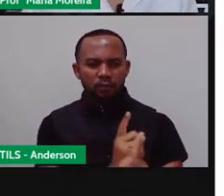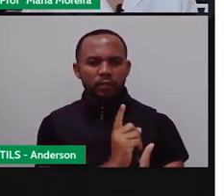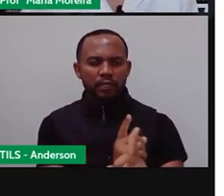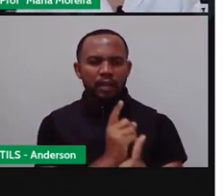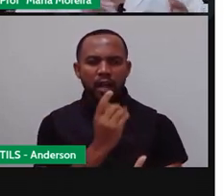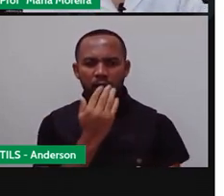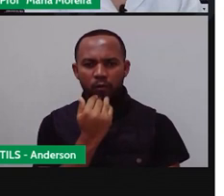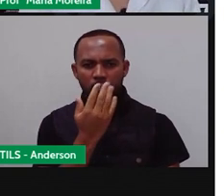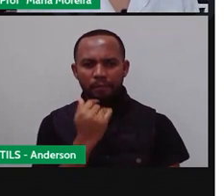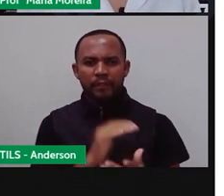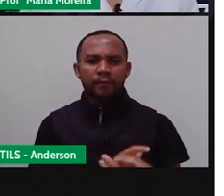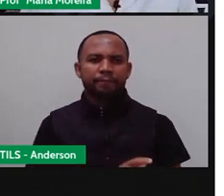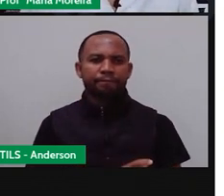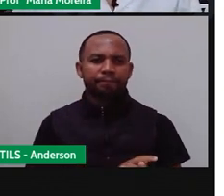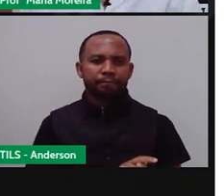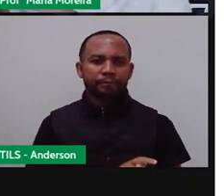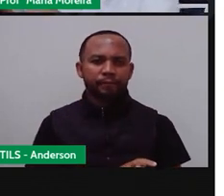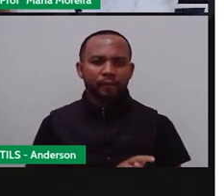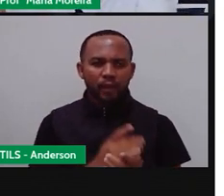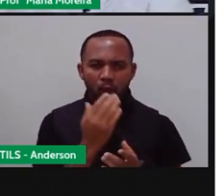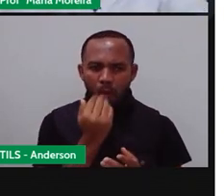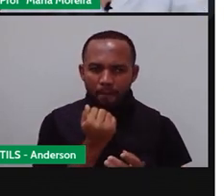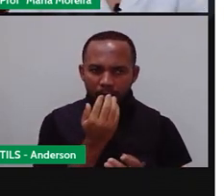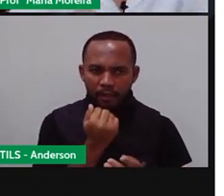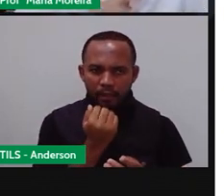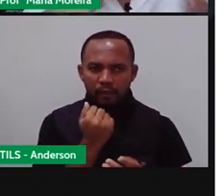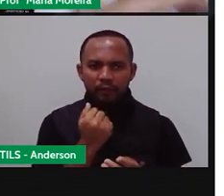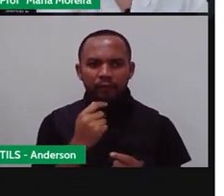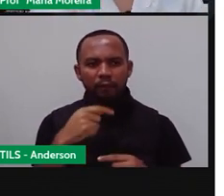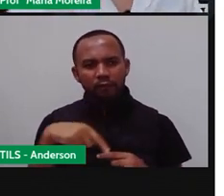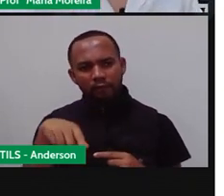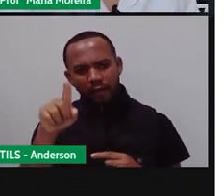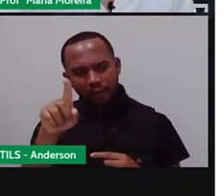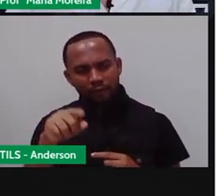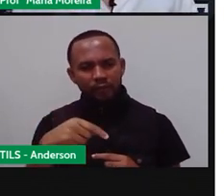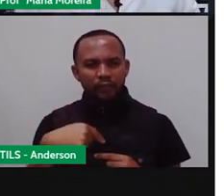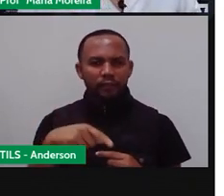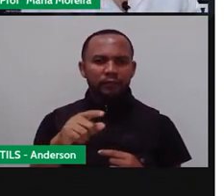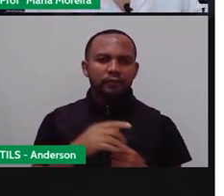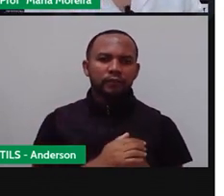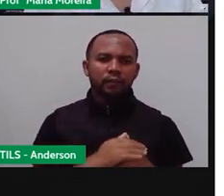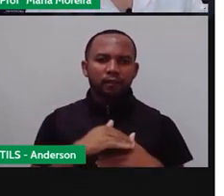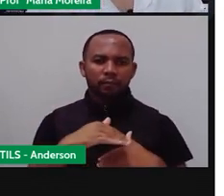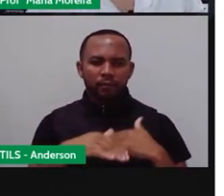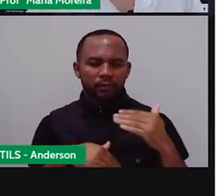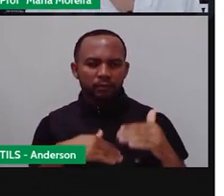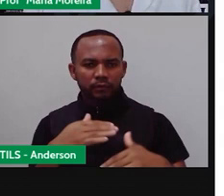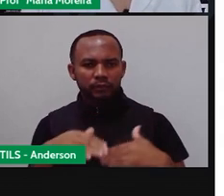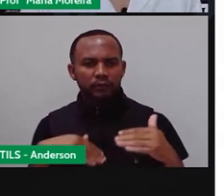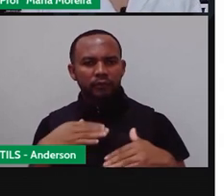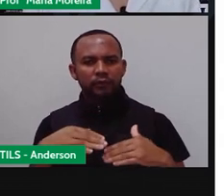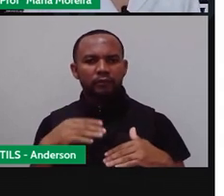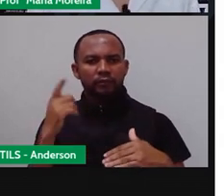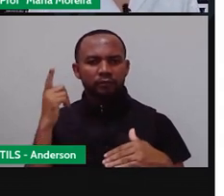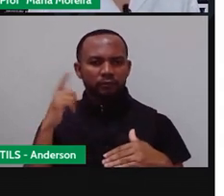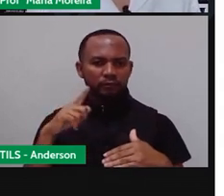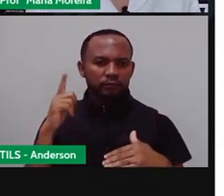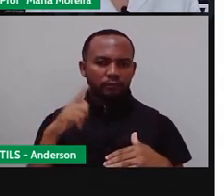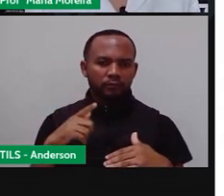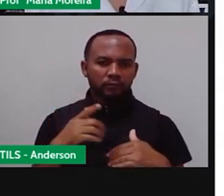E aí, o que que acontecia? Iam lá, comiam um pouquinho. Faltavam para a floresta. Iam lá, comiam de novo. E aí, eles iam chegando e